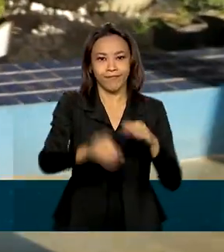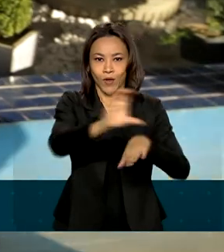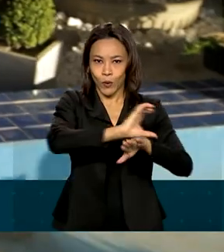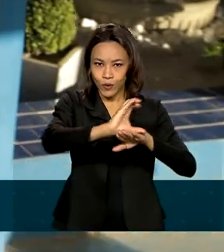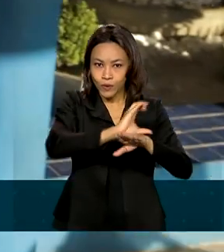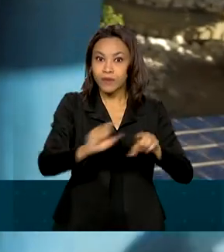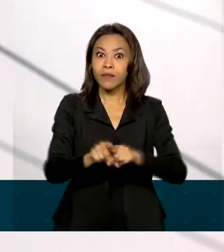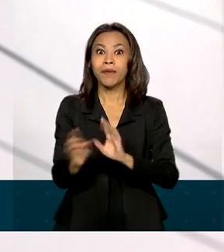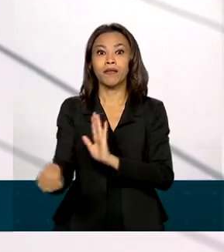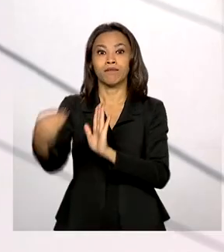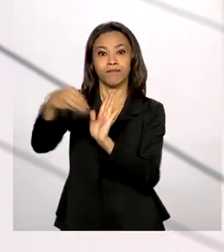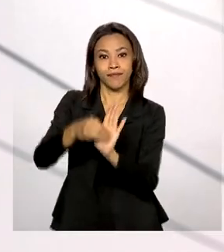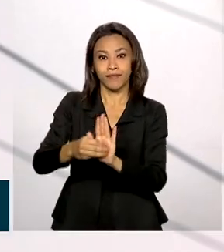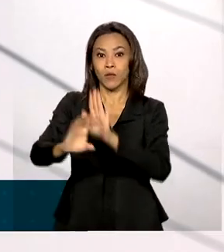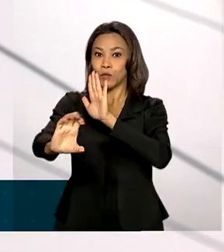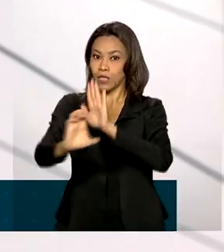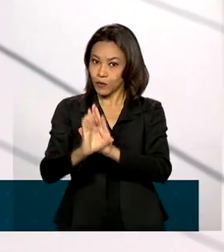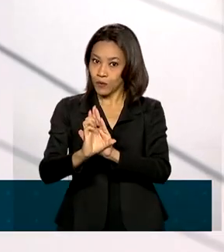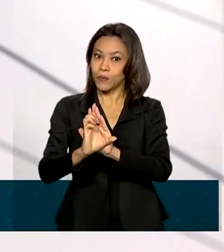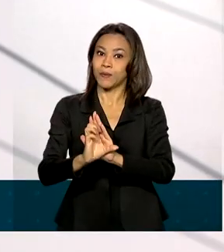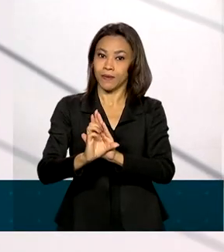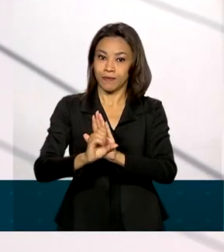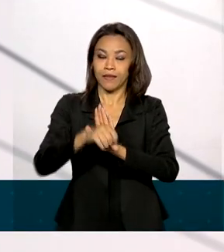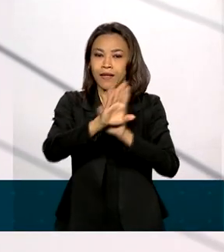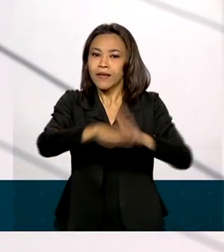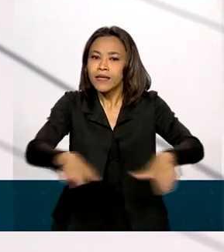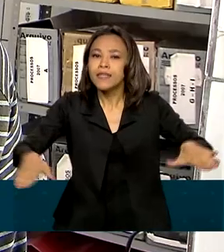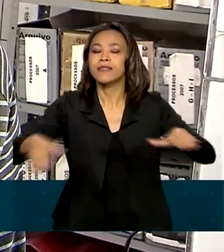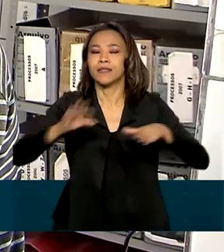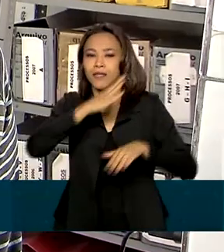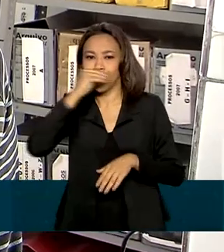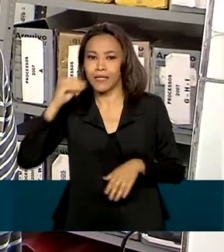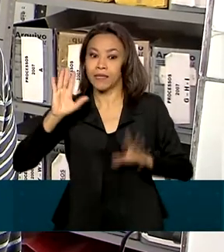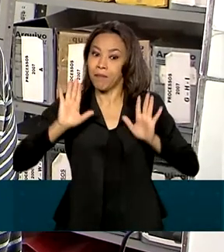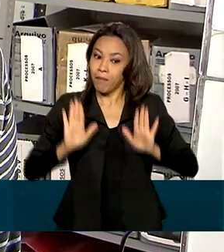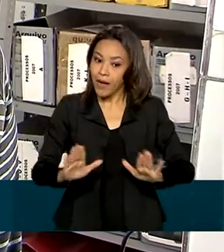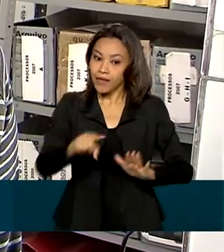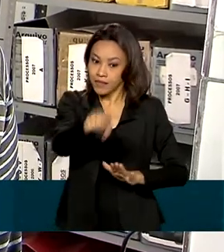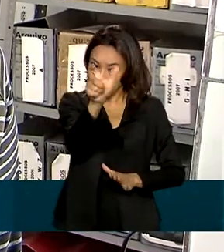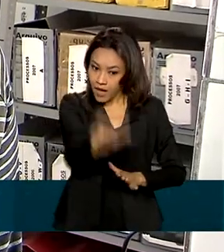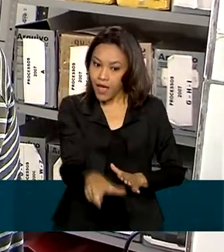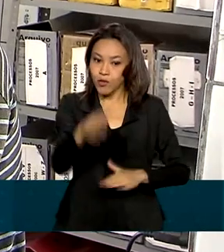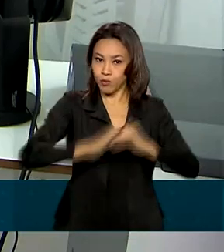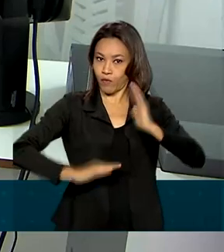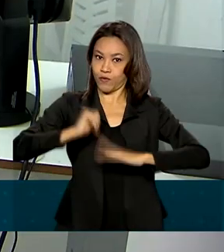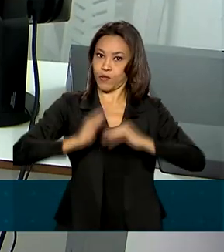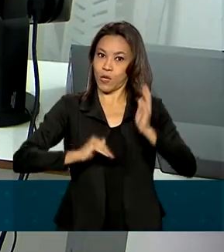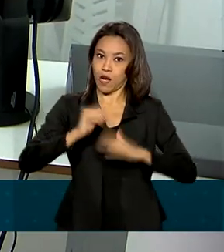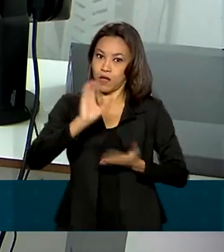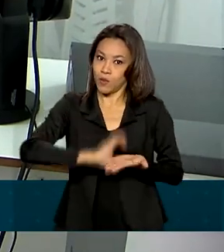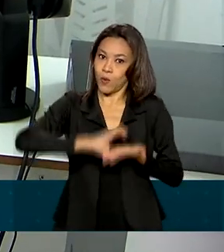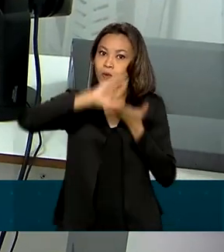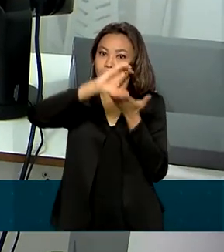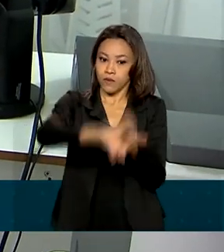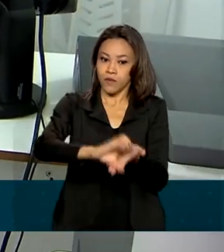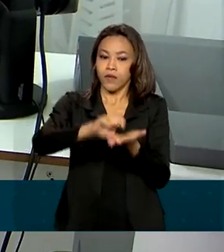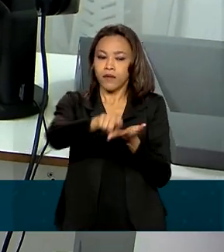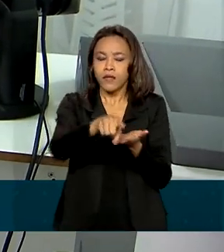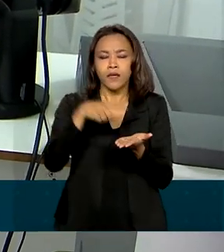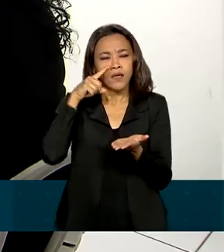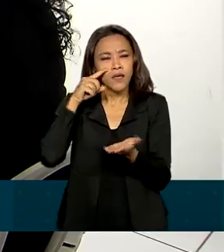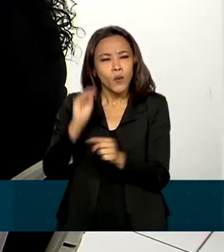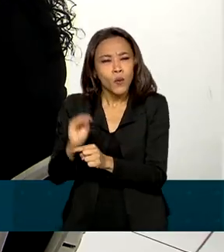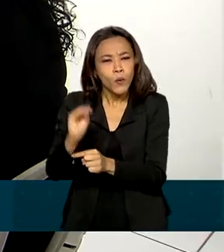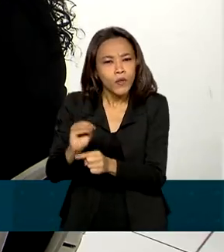e do Adolescente. Mas é a atuação dos conselhos e conselheiros tutelares que cuida para que esses